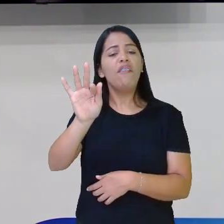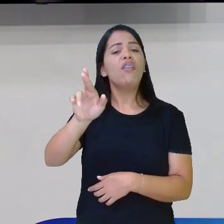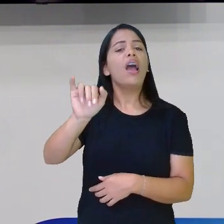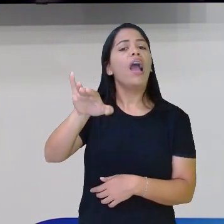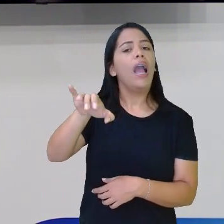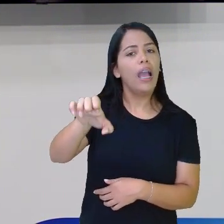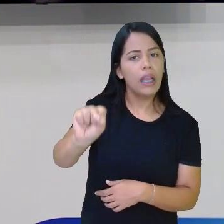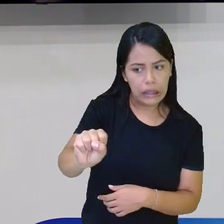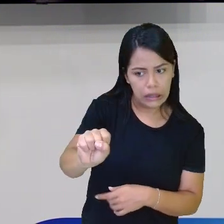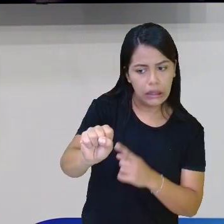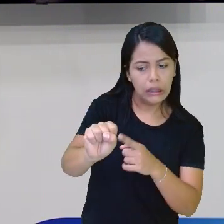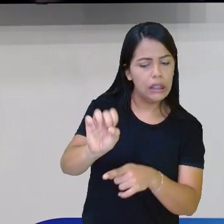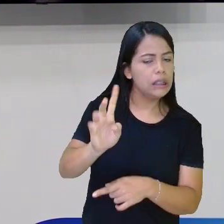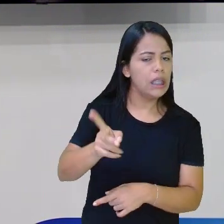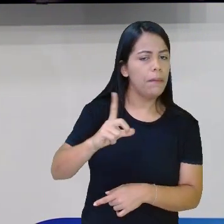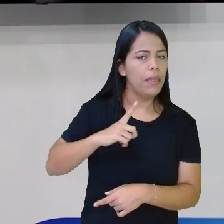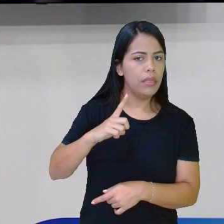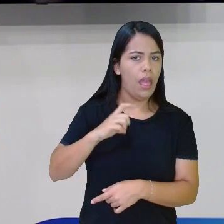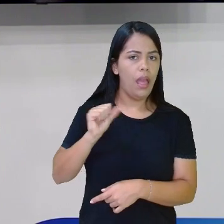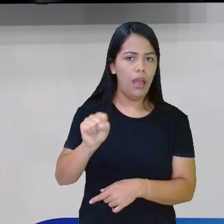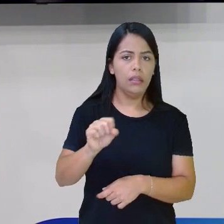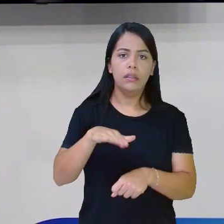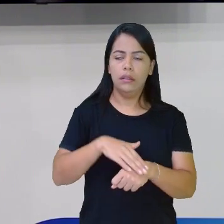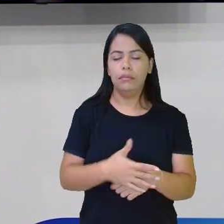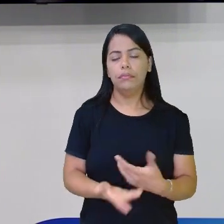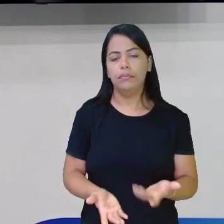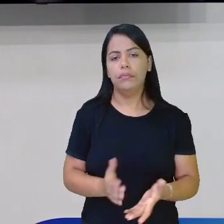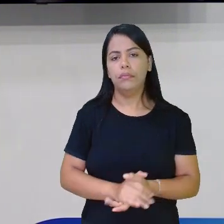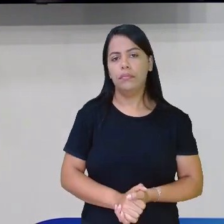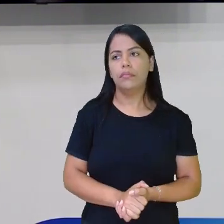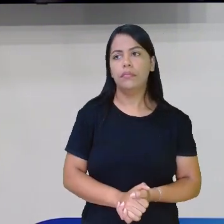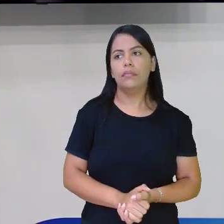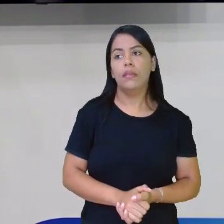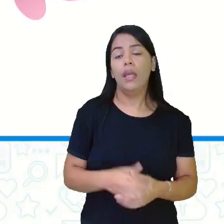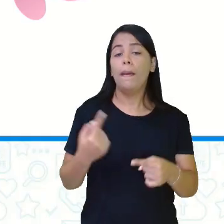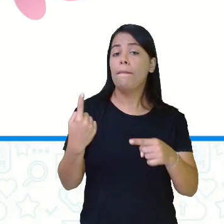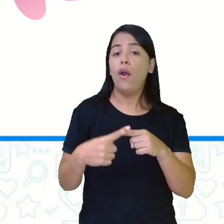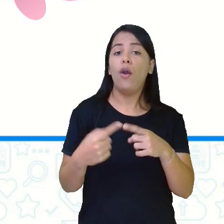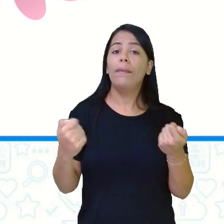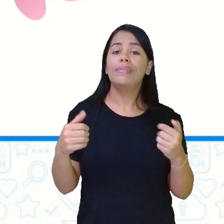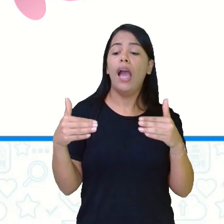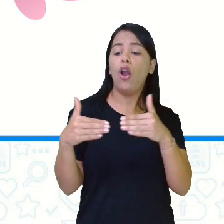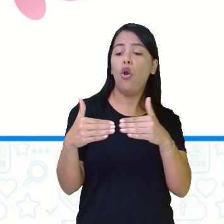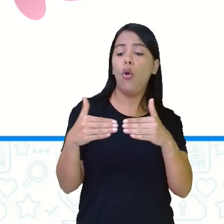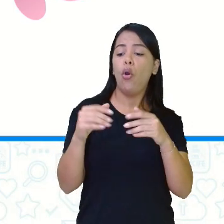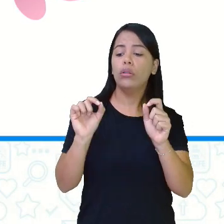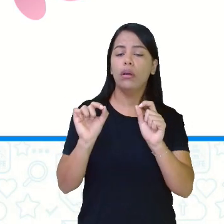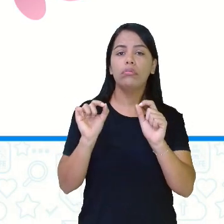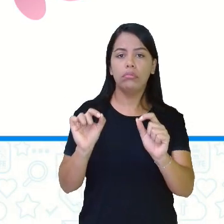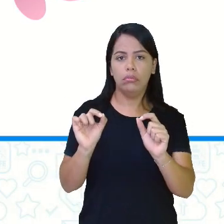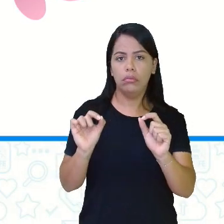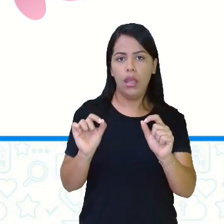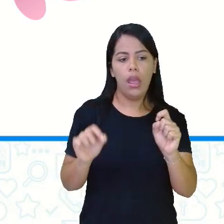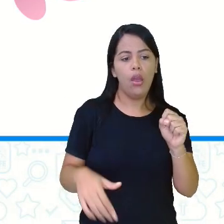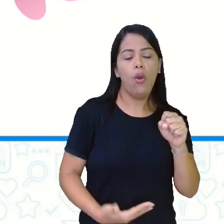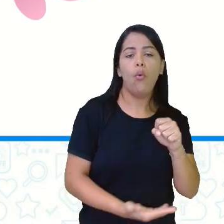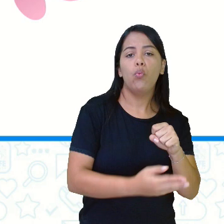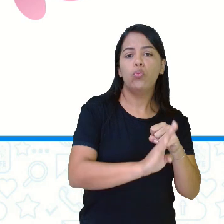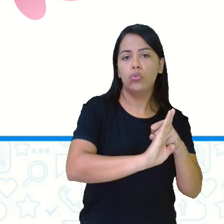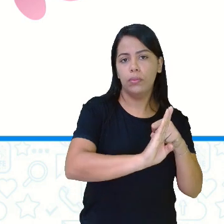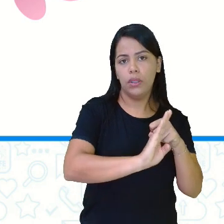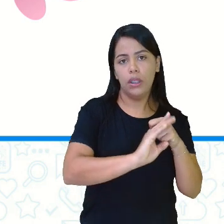de uma borboleta, tá? Porque estão concordando com o substantivo, porque eu disse as